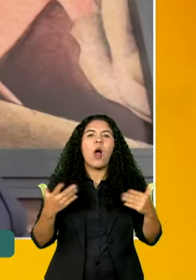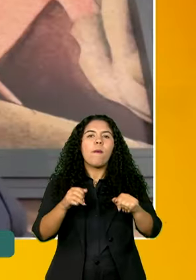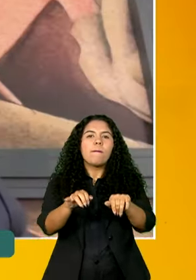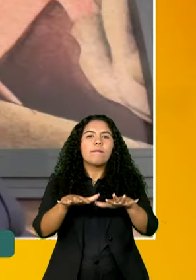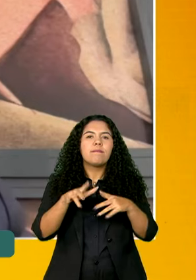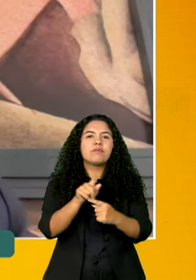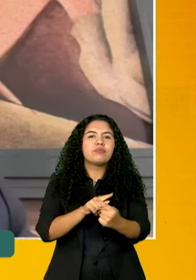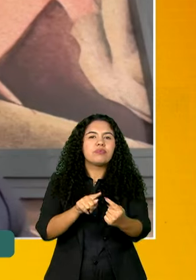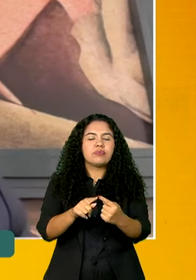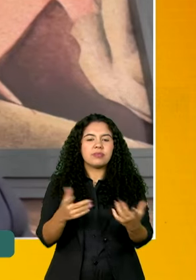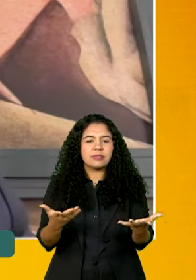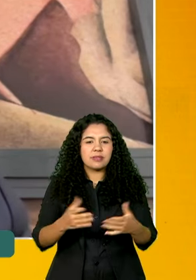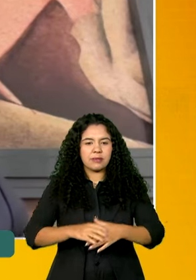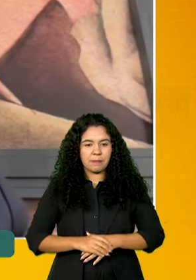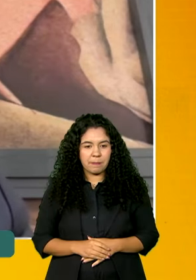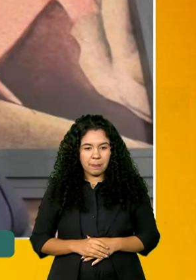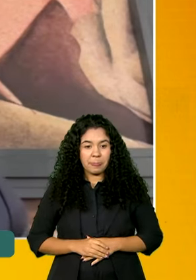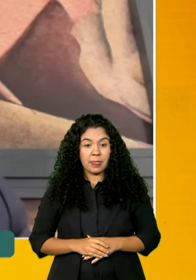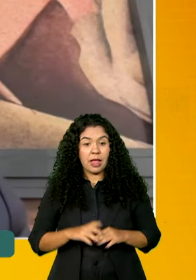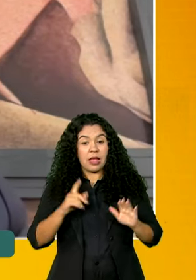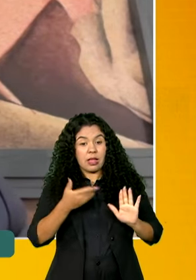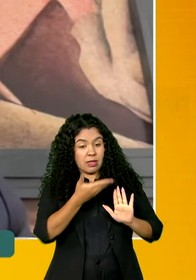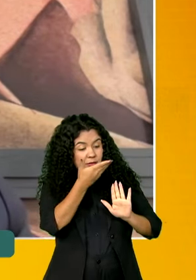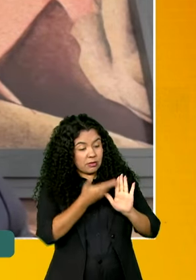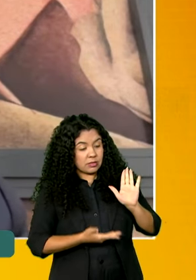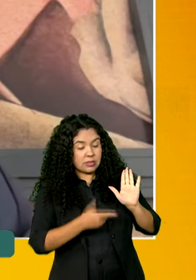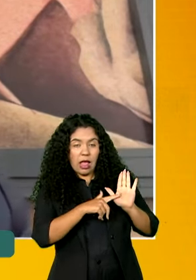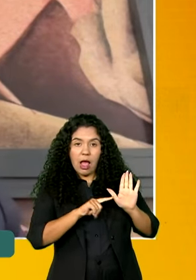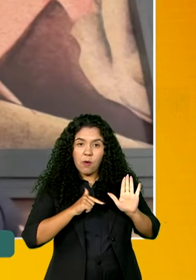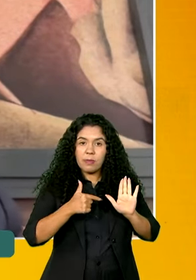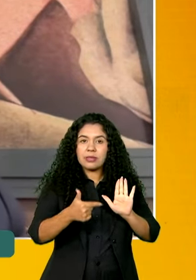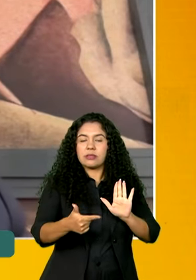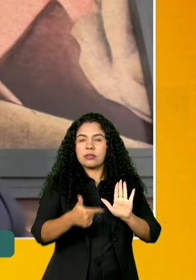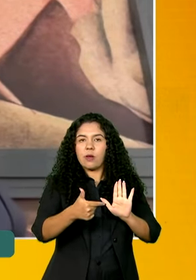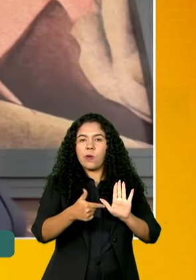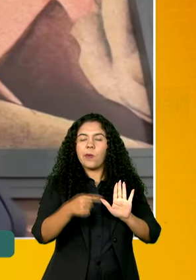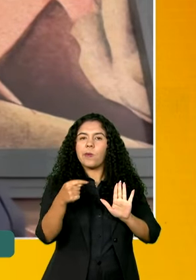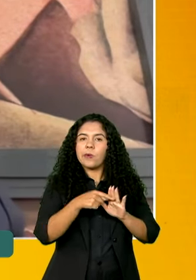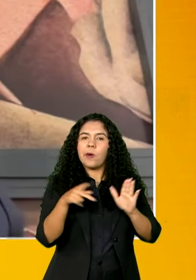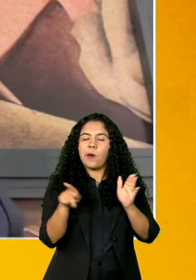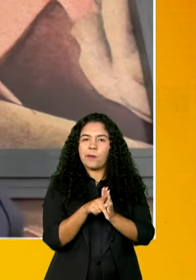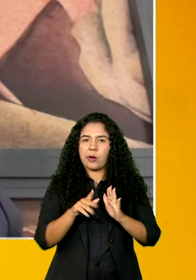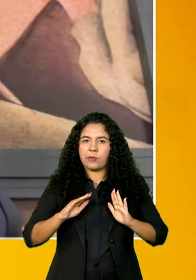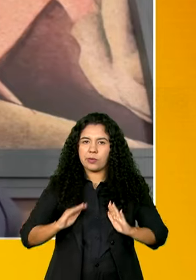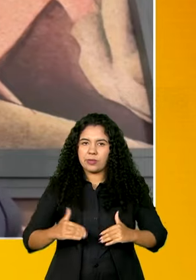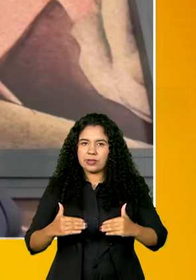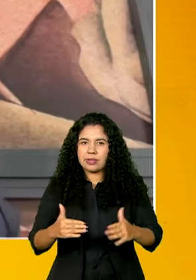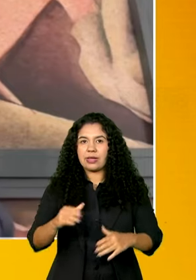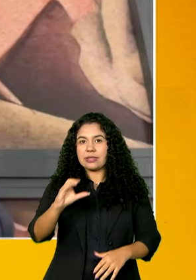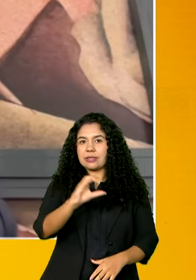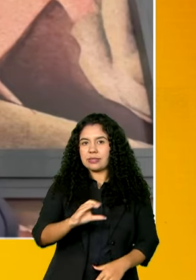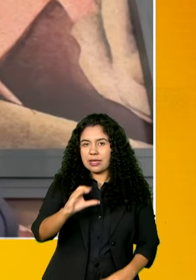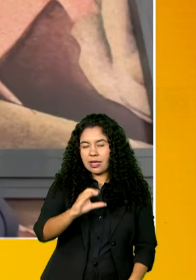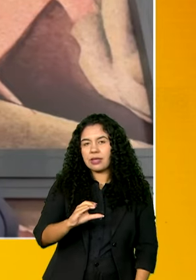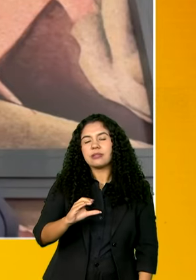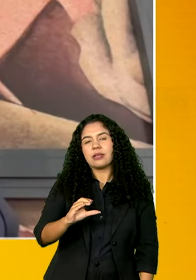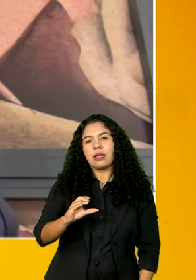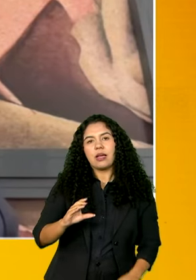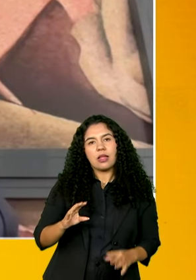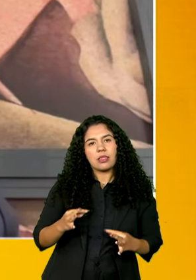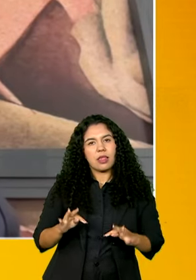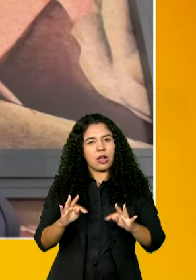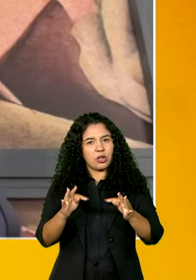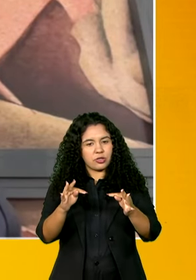O Hackathon, ele é uma iniciativa de um projeto do Ministério da Ciência, Tecnologia e Inovação, de popularização da